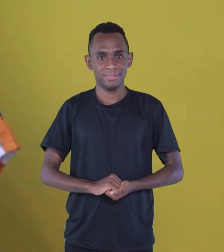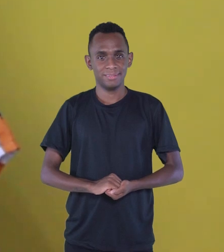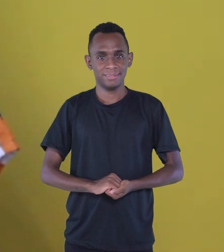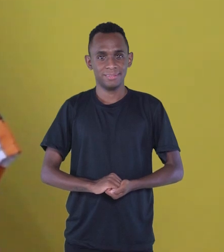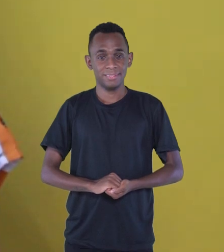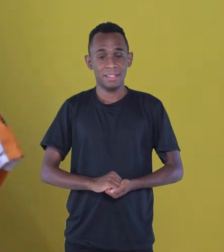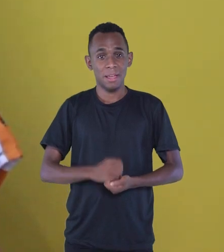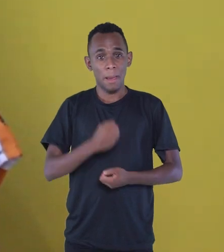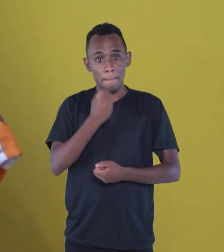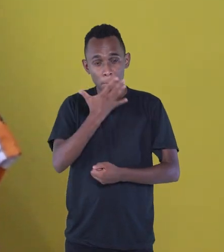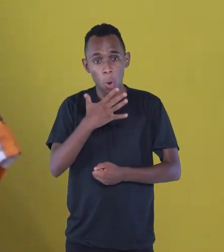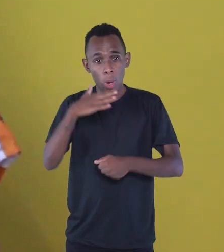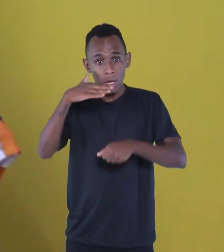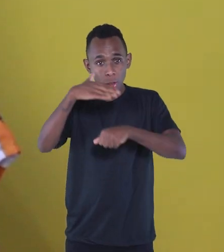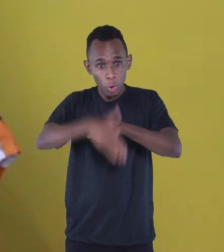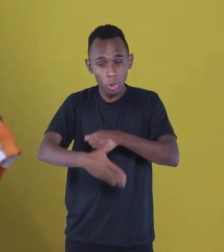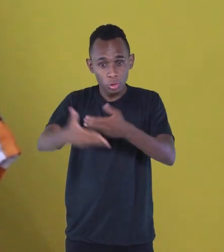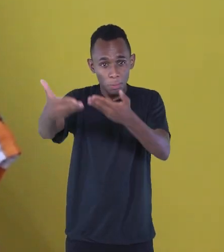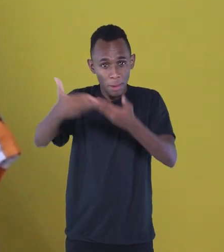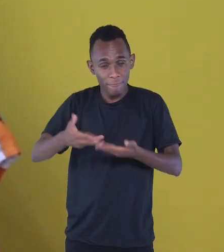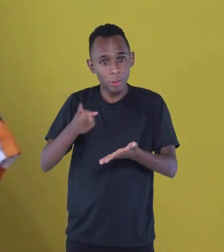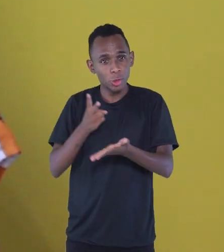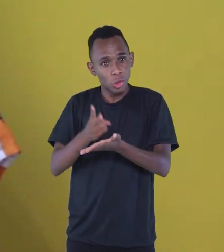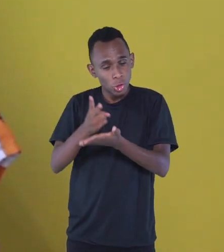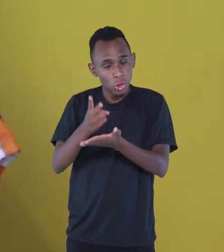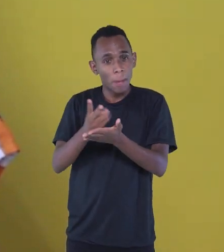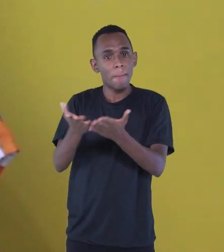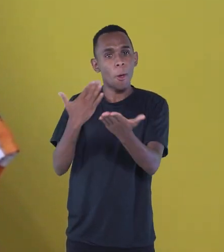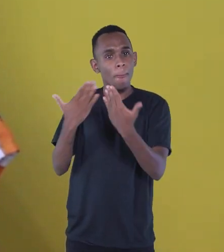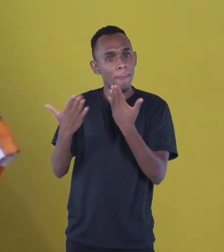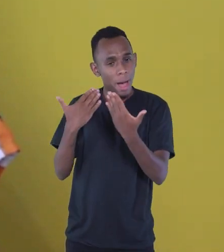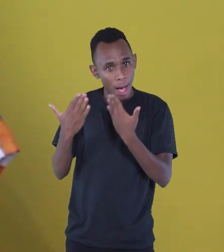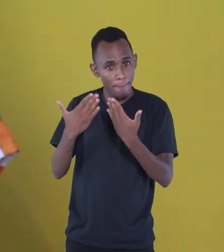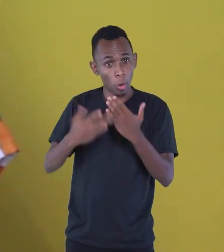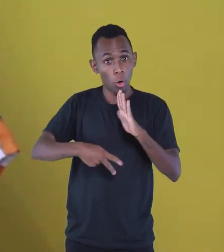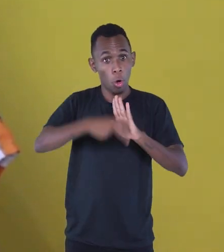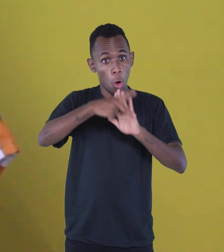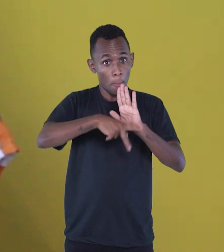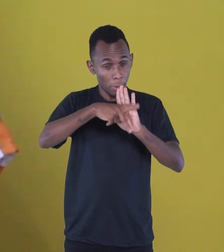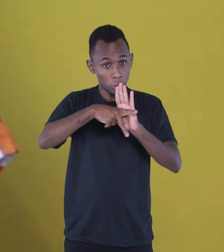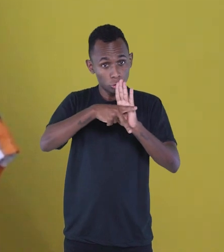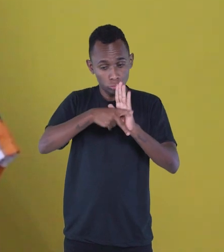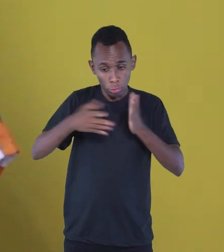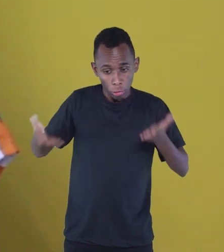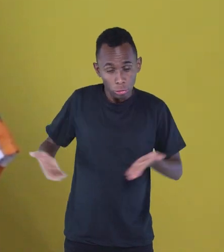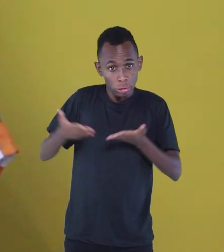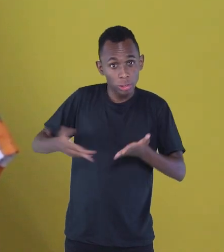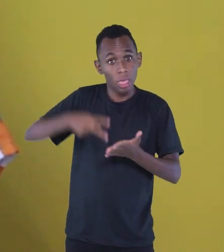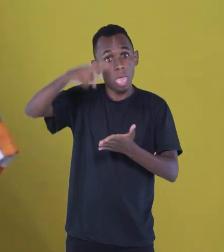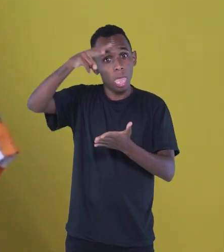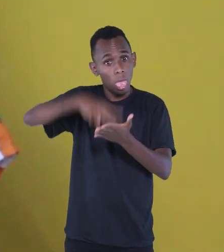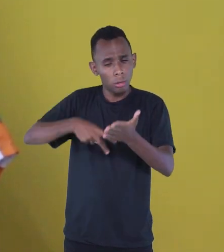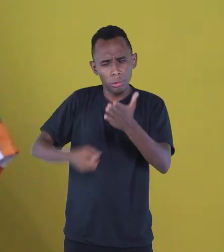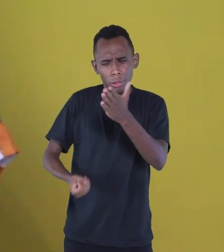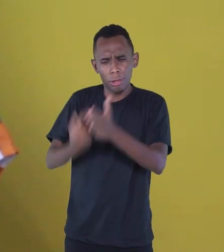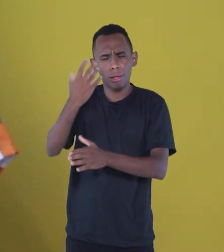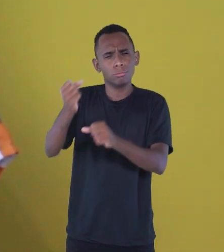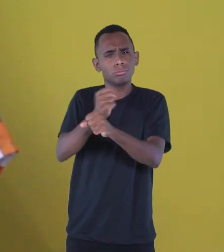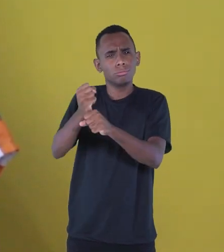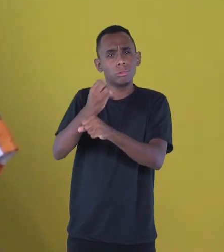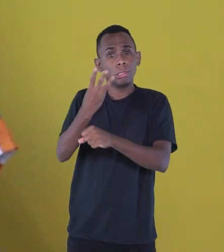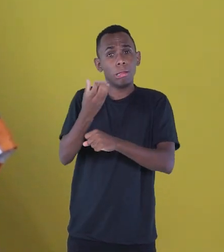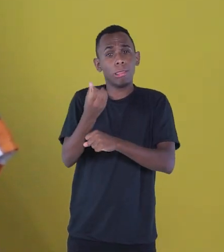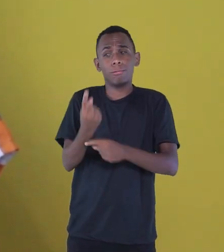Boa noite, bem-vindos ao Sempre um Papo, este projeto de incentivo ao hábito da leitura criado há 36